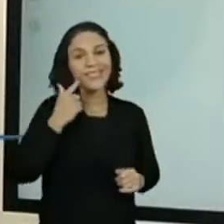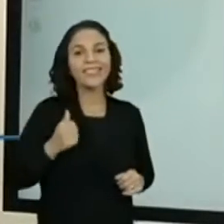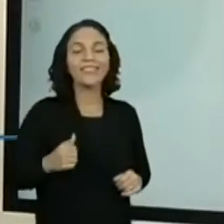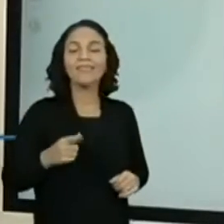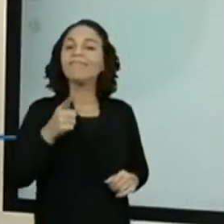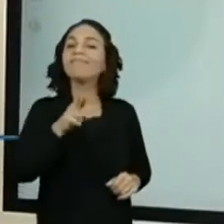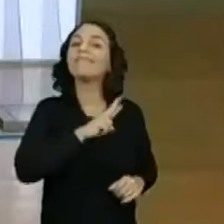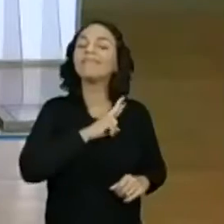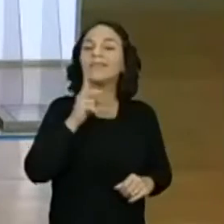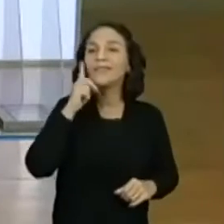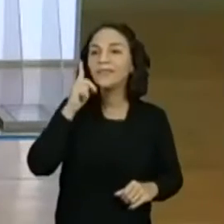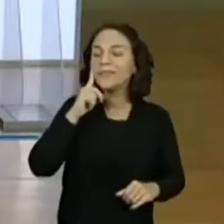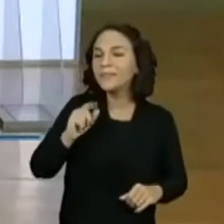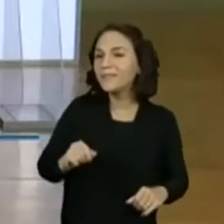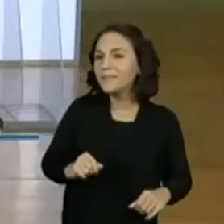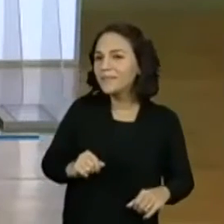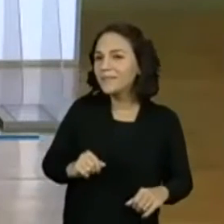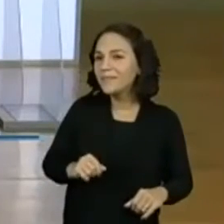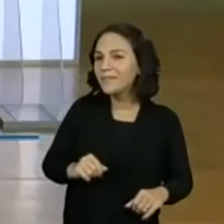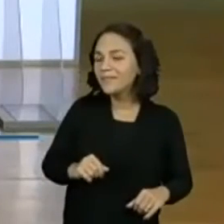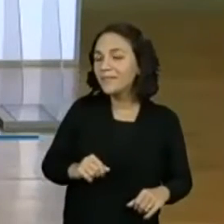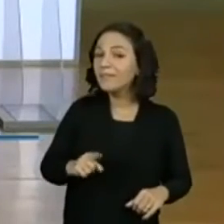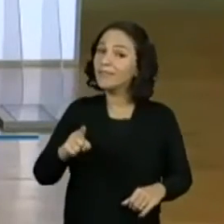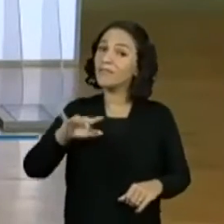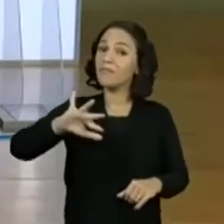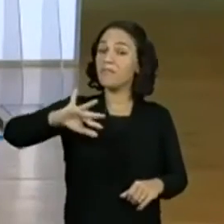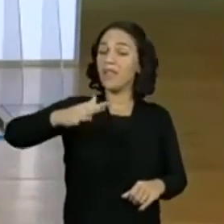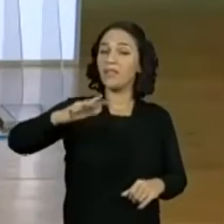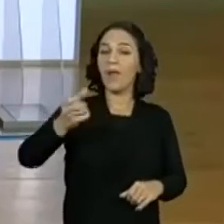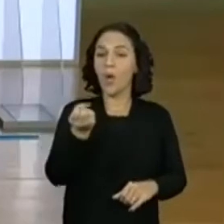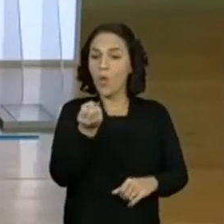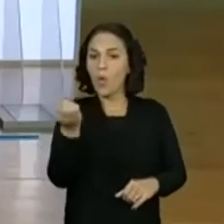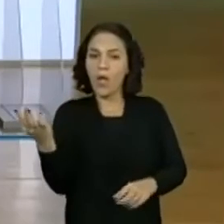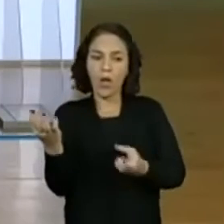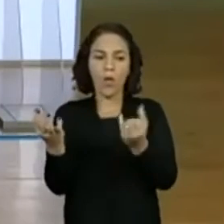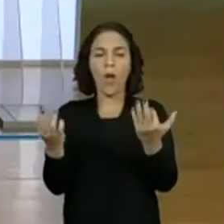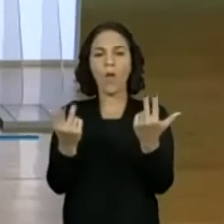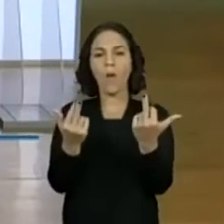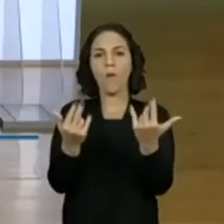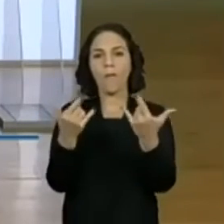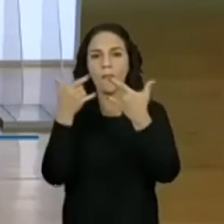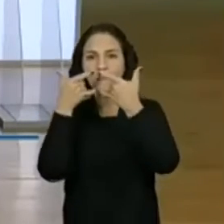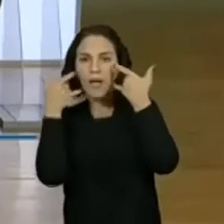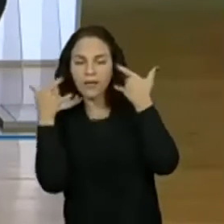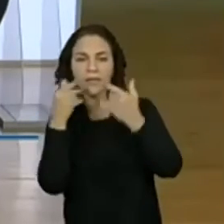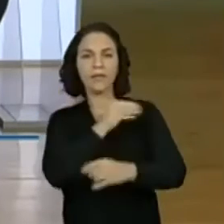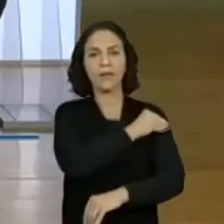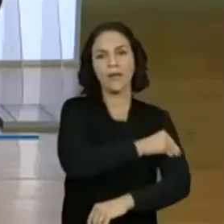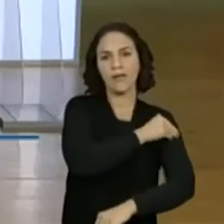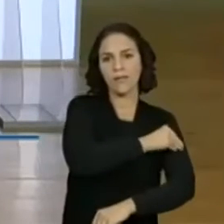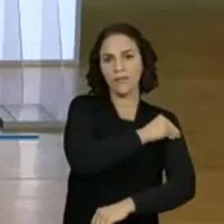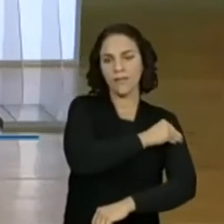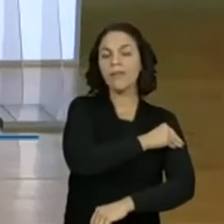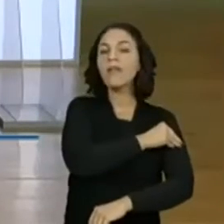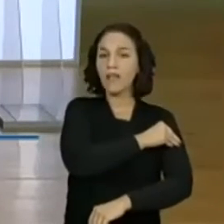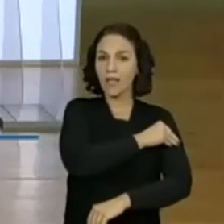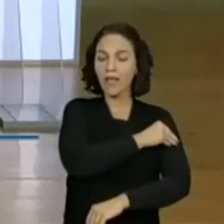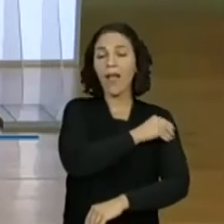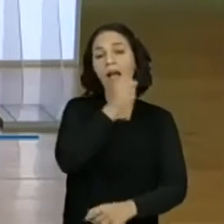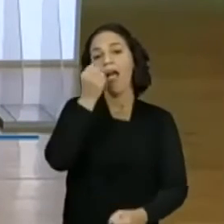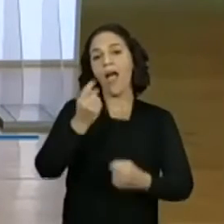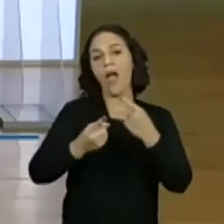Quem responde aí pra nós? Olha, eles estão estimando que havia a mesma quantidade, professora. A mesma quantidade? Olha, tem gente colocando que é a máscara.